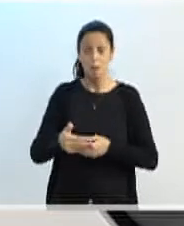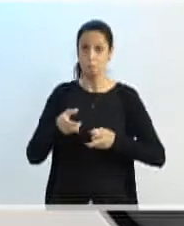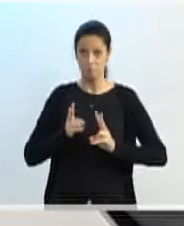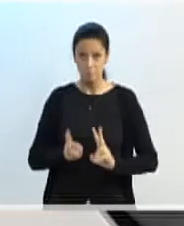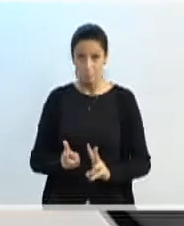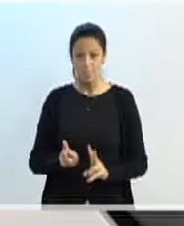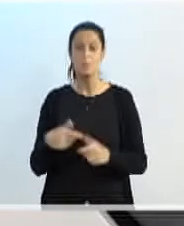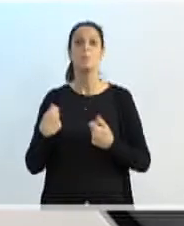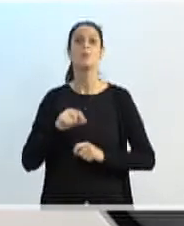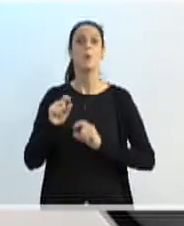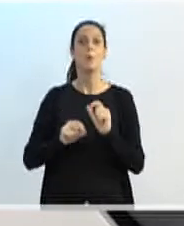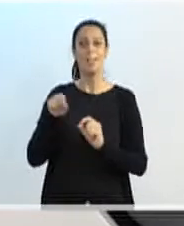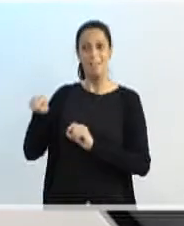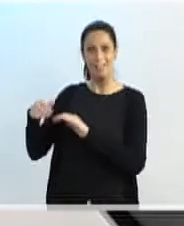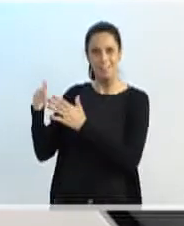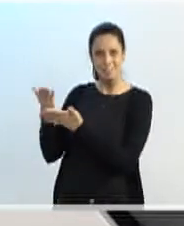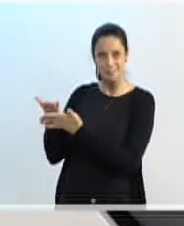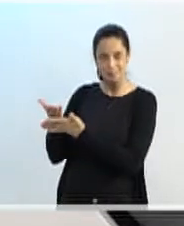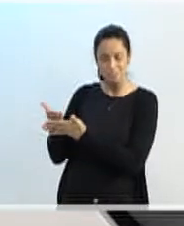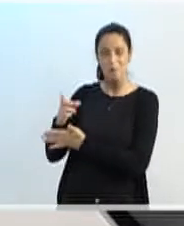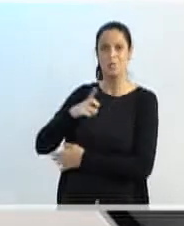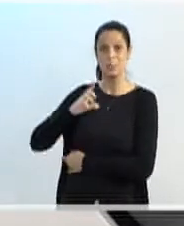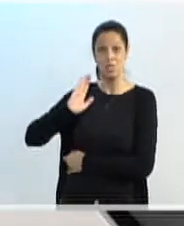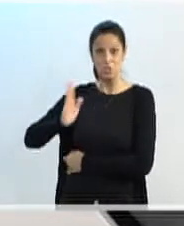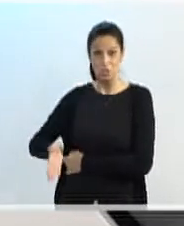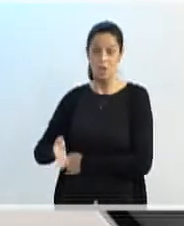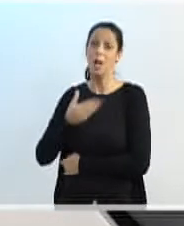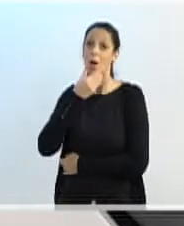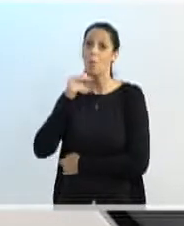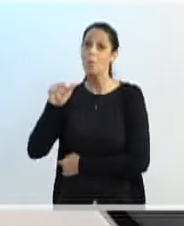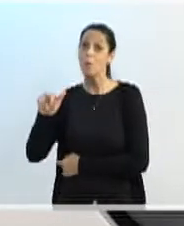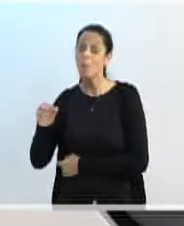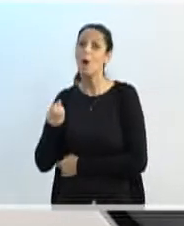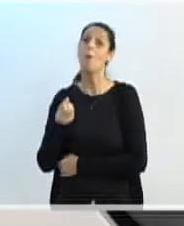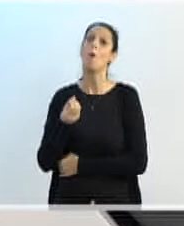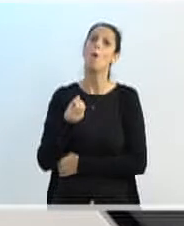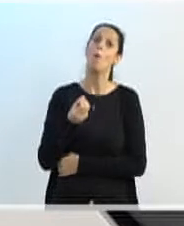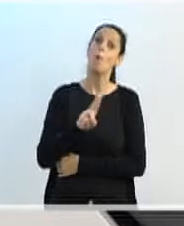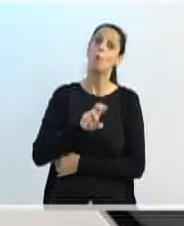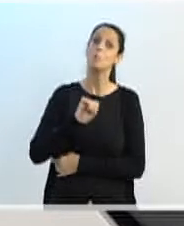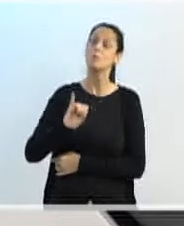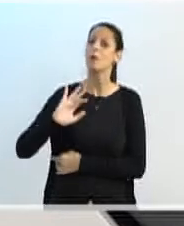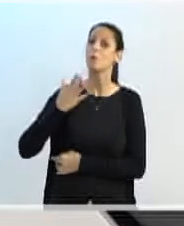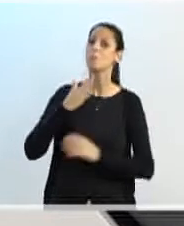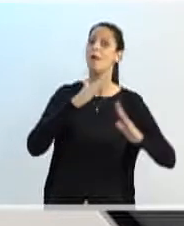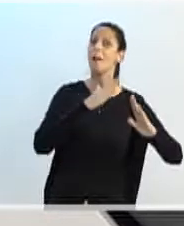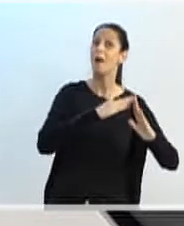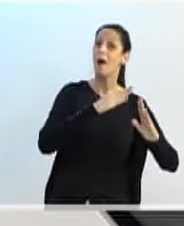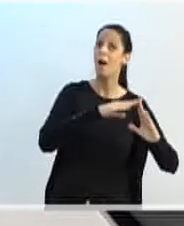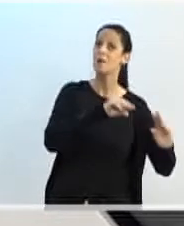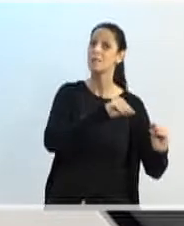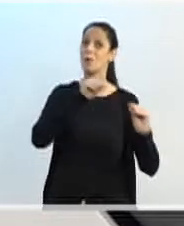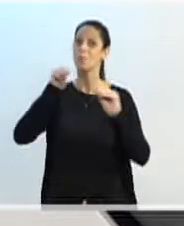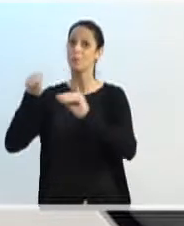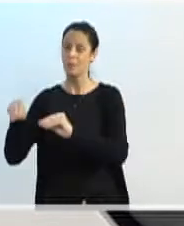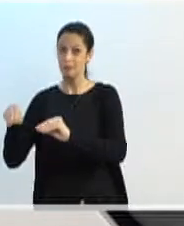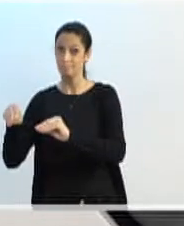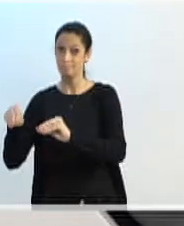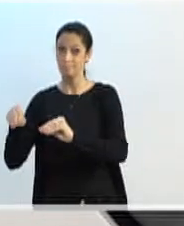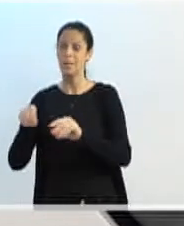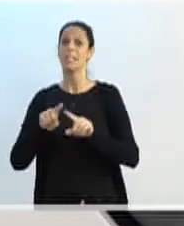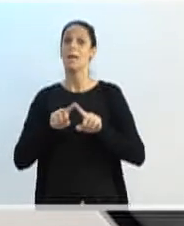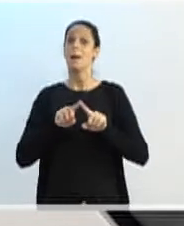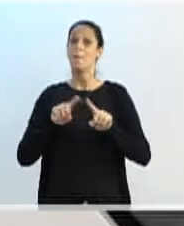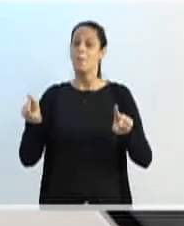ou um irmão matriculado na instituição pretendida, ou comprovar mudança de endereço. Caso contrário, ela entrará para a fila